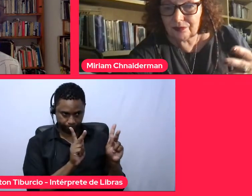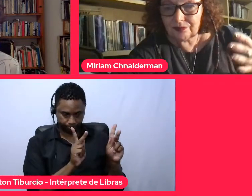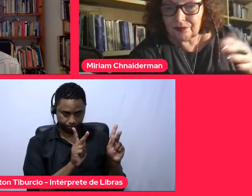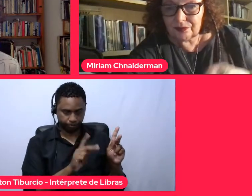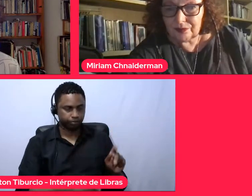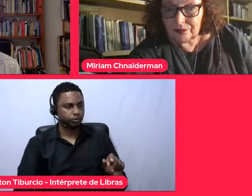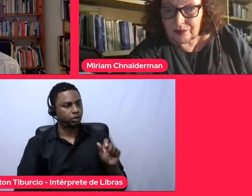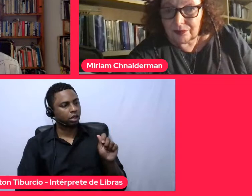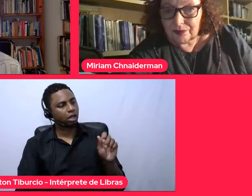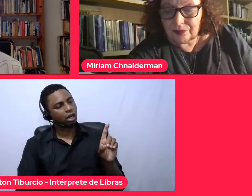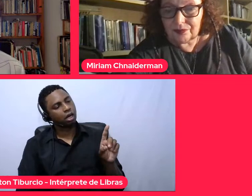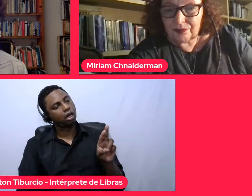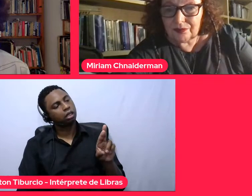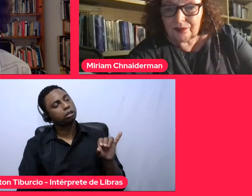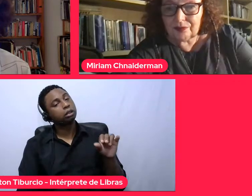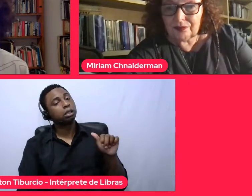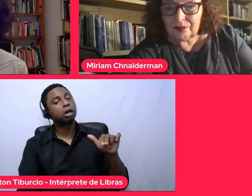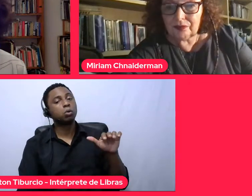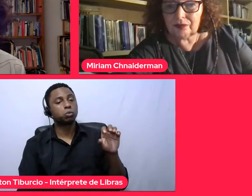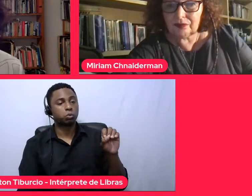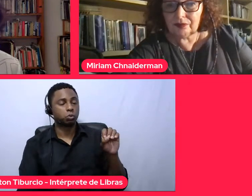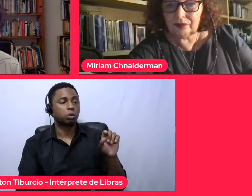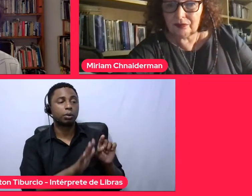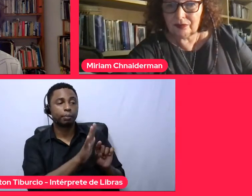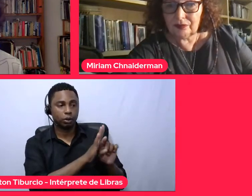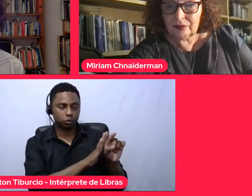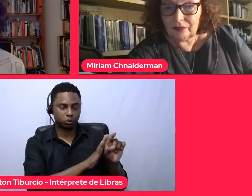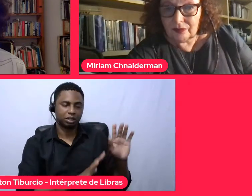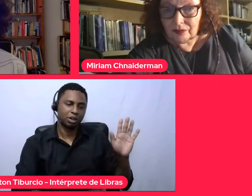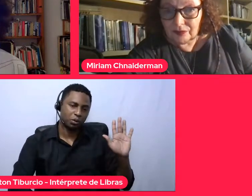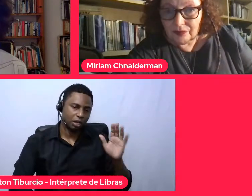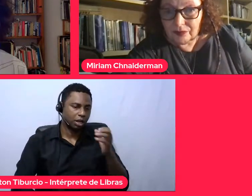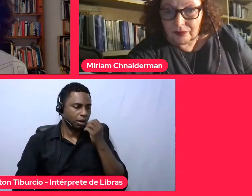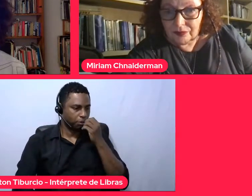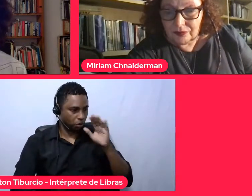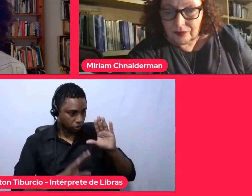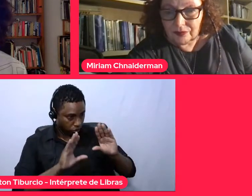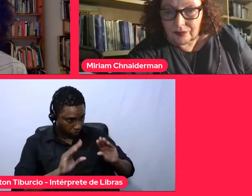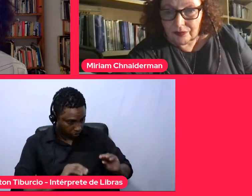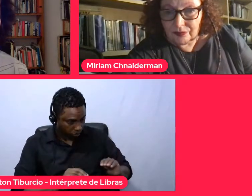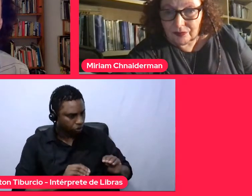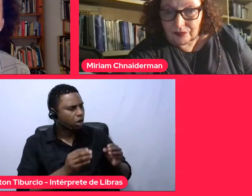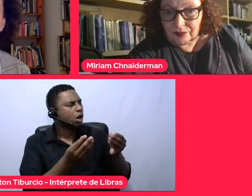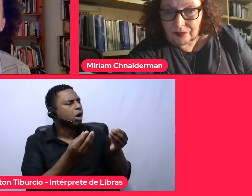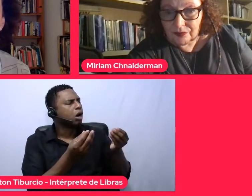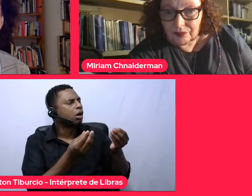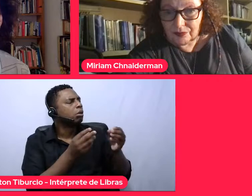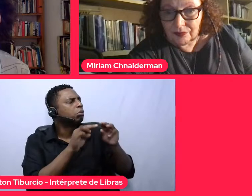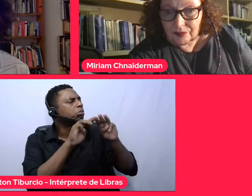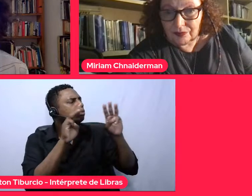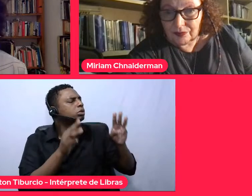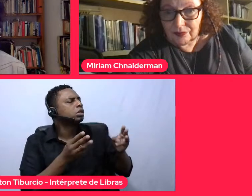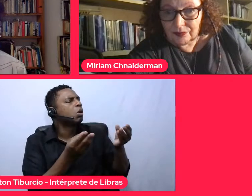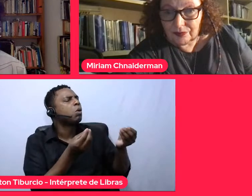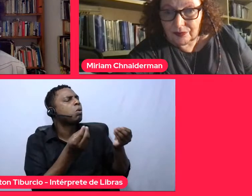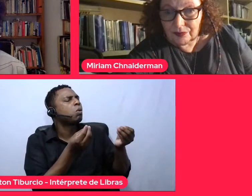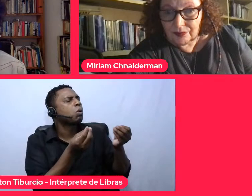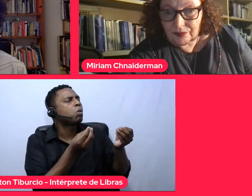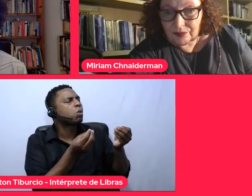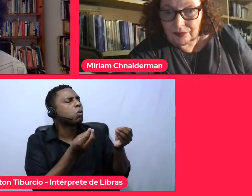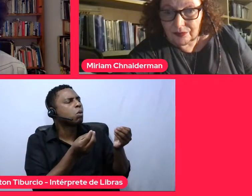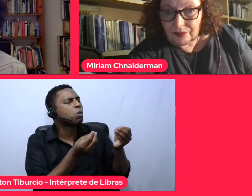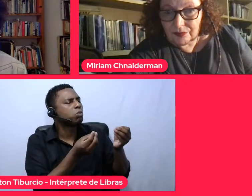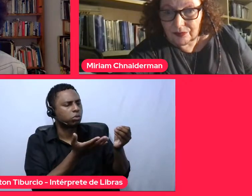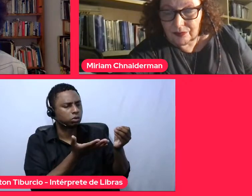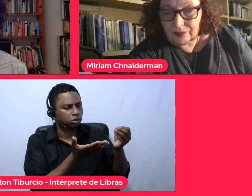Adriano Nunes pergunta, olá, boa noite, como um museu pode promover o pertencimento do